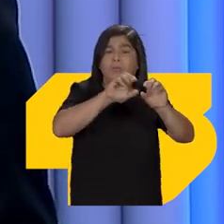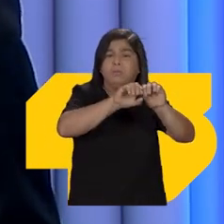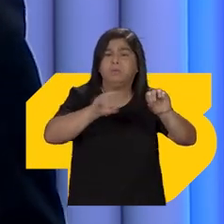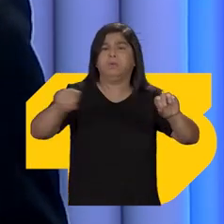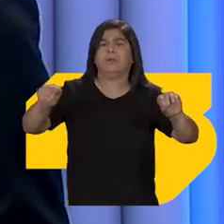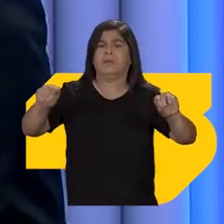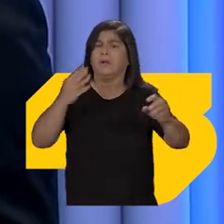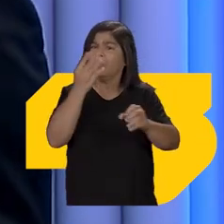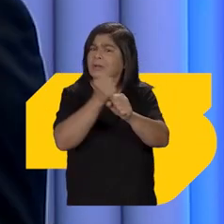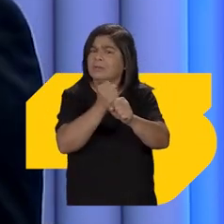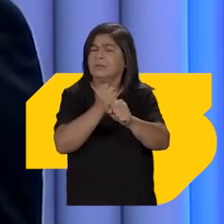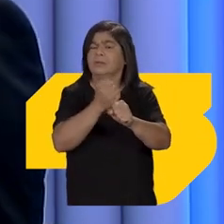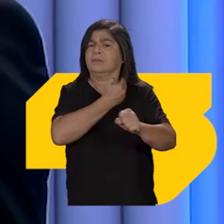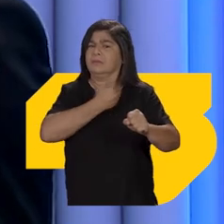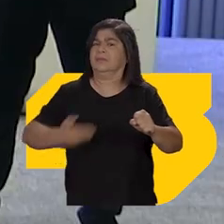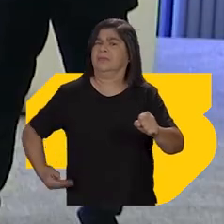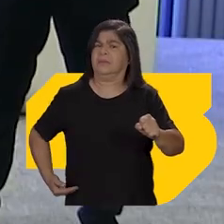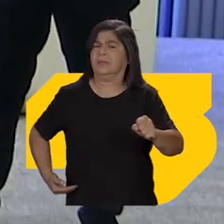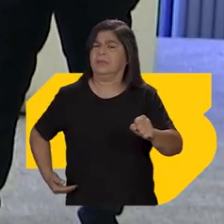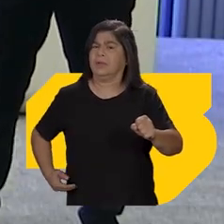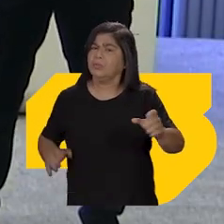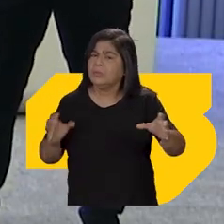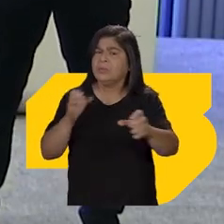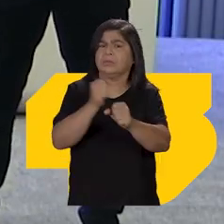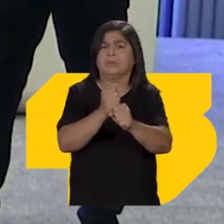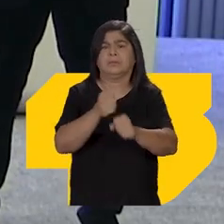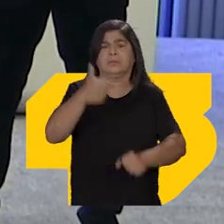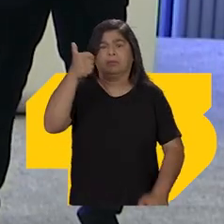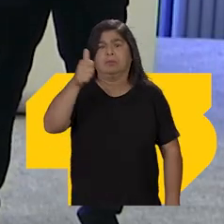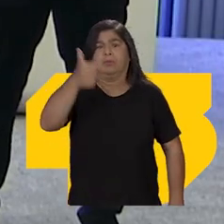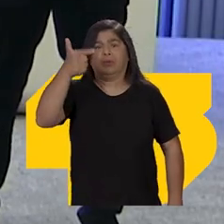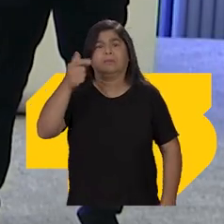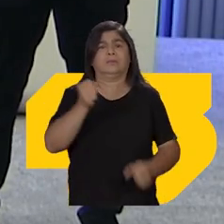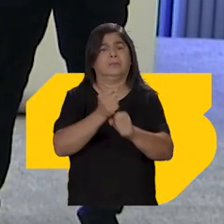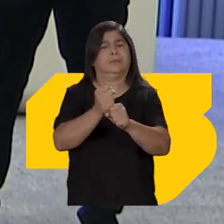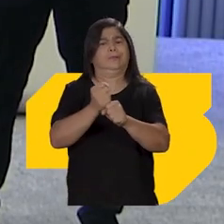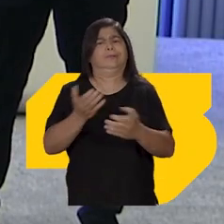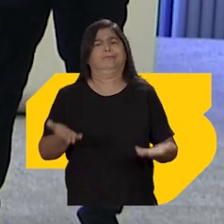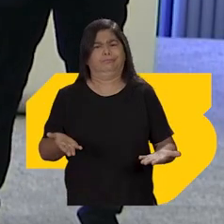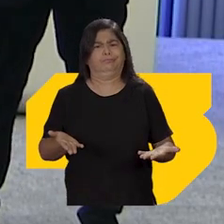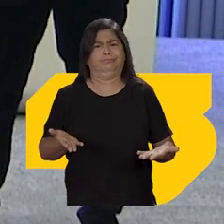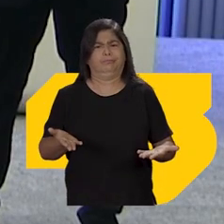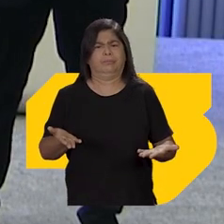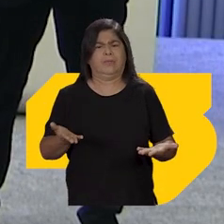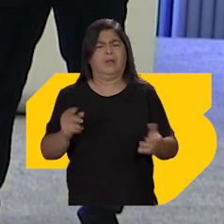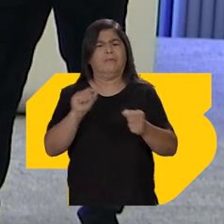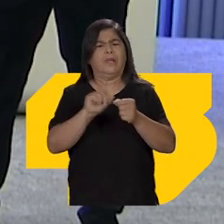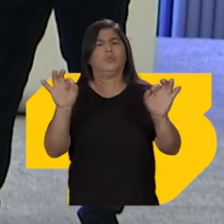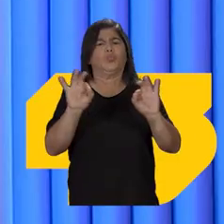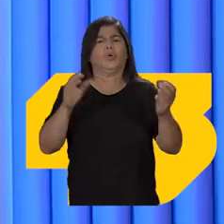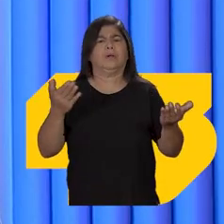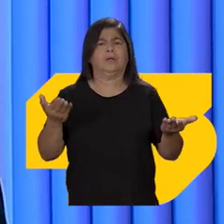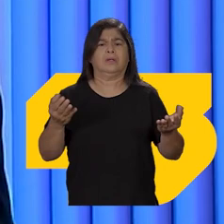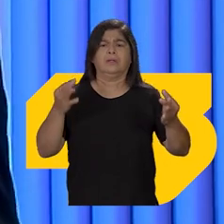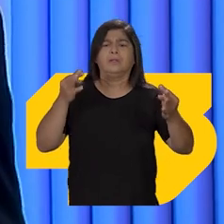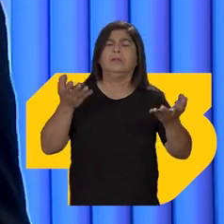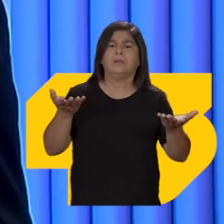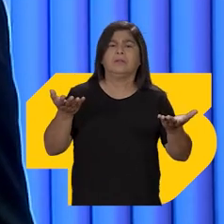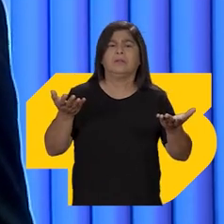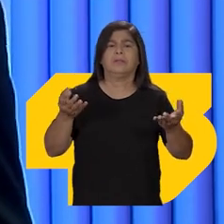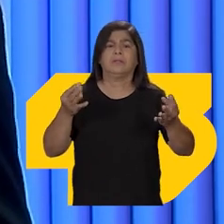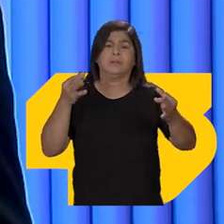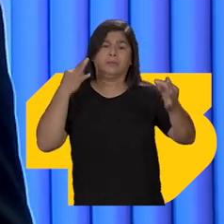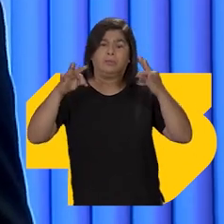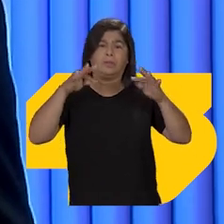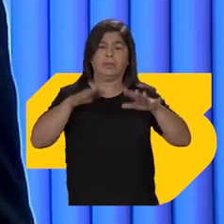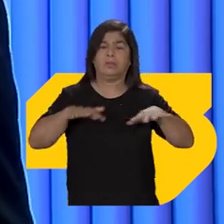Vai completar quatro anos como governador. São doze anos podendo fazer e não fez. O polo turístico continua